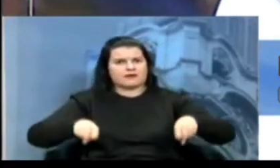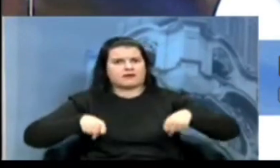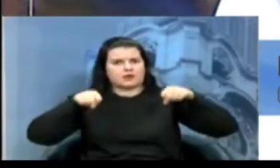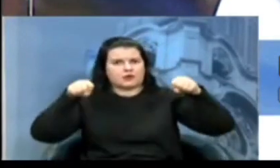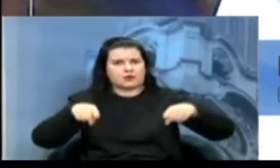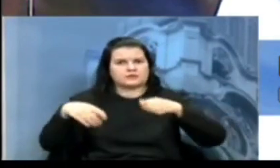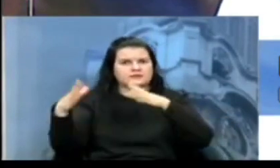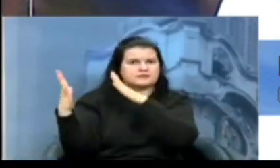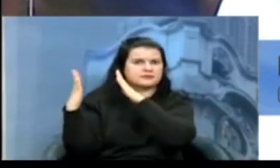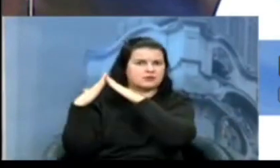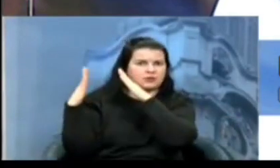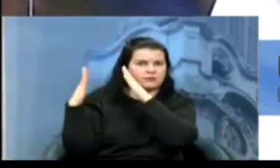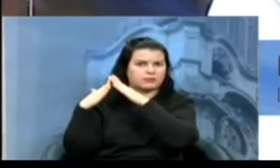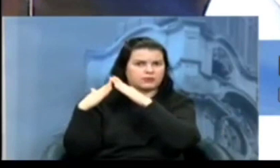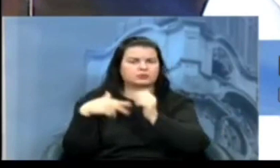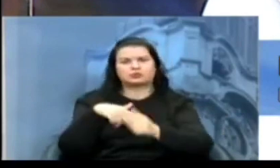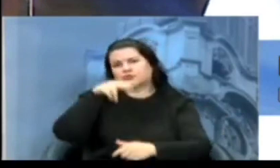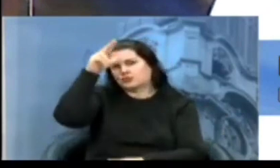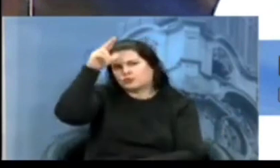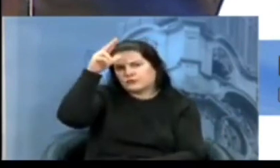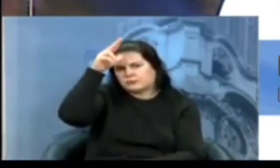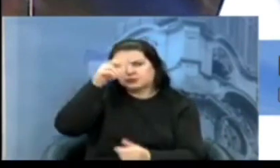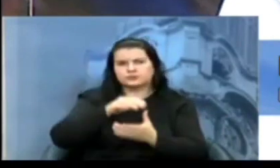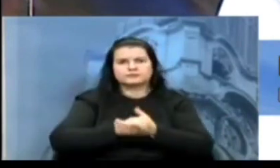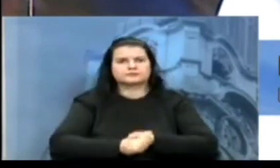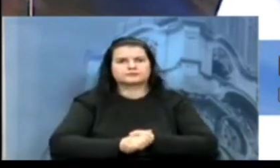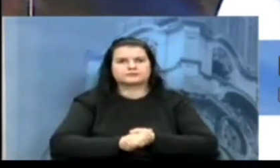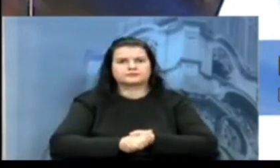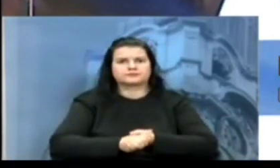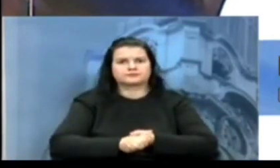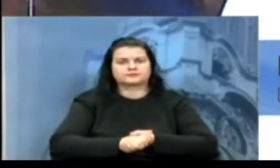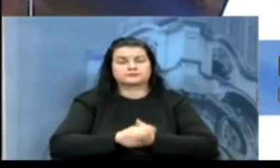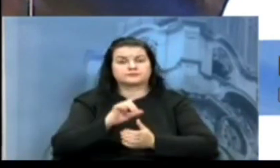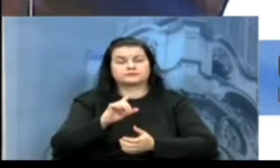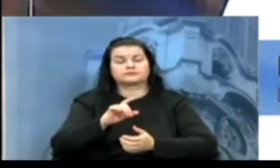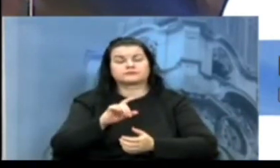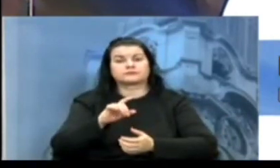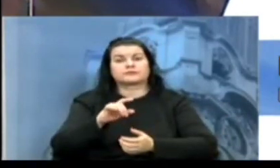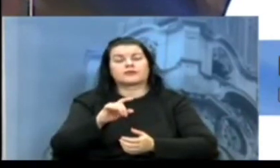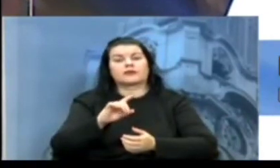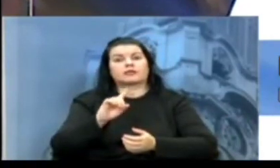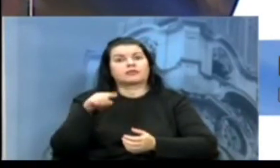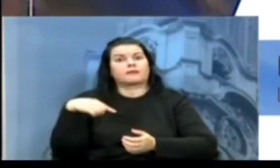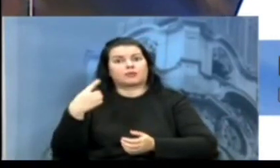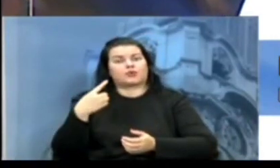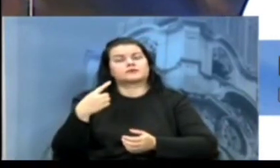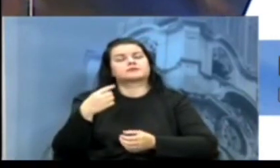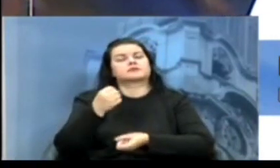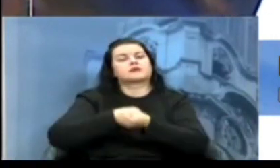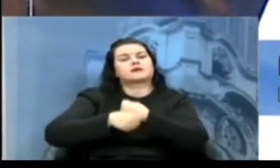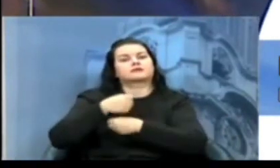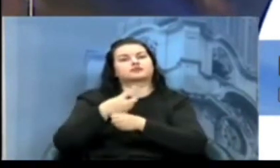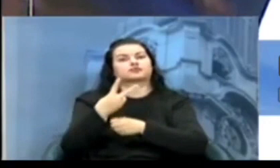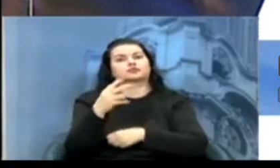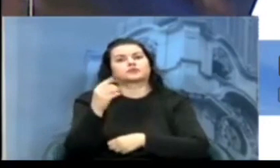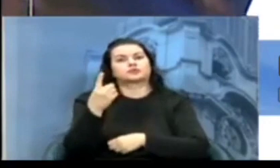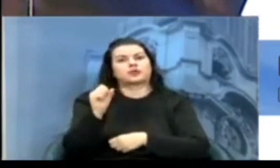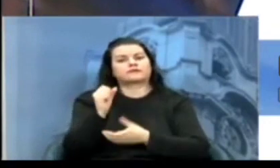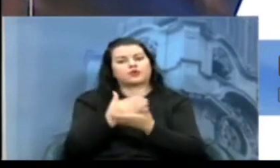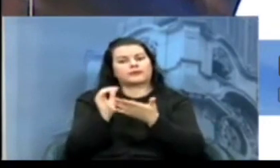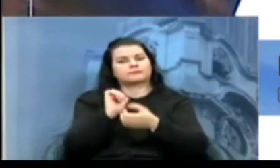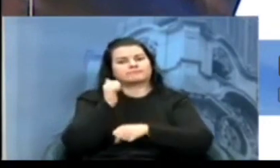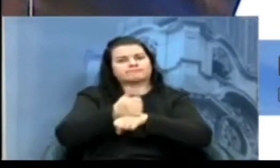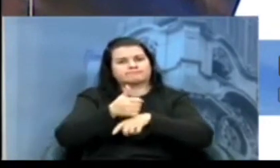São Leopoldo e Novo Hamburgo. Desde que assumimos o departamento, em 2019, passamos a trabalhar com